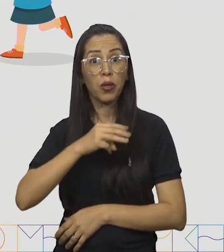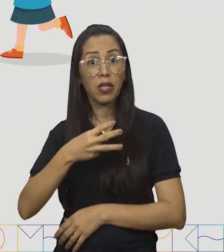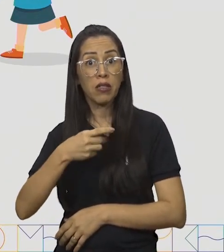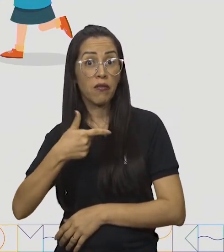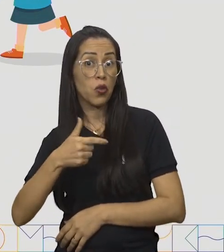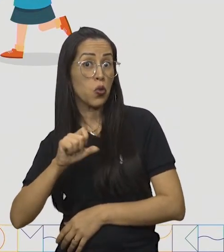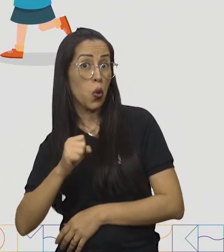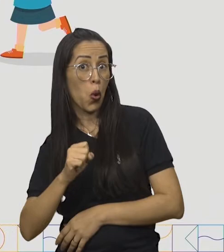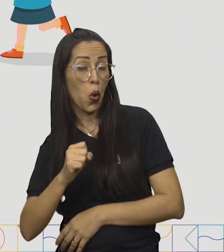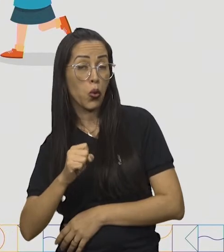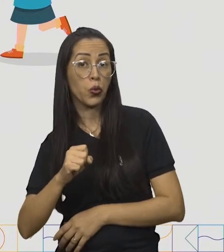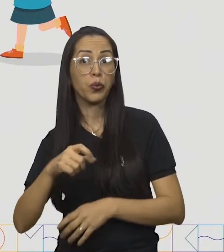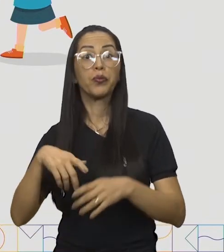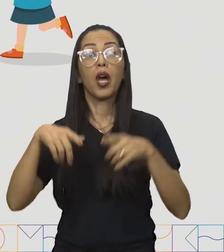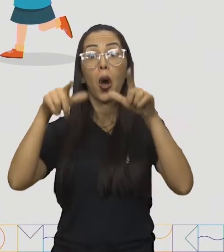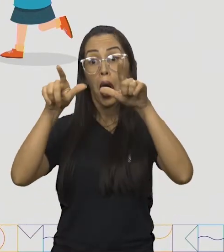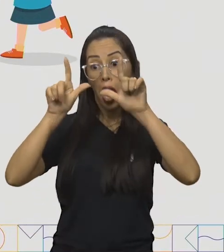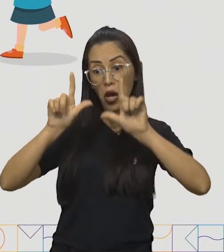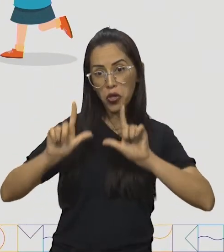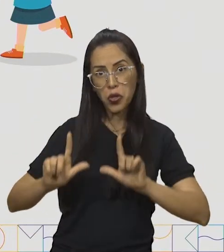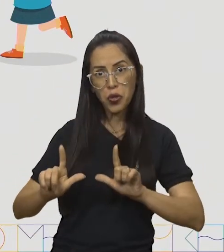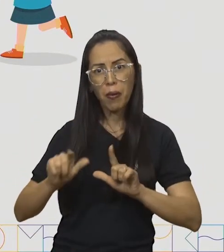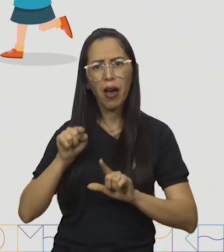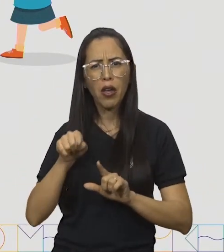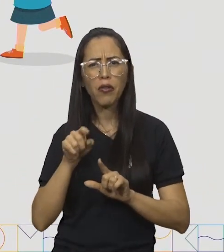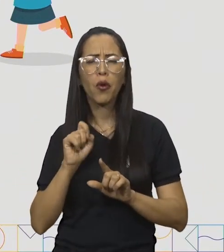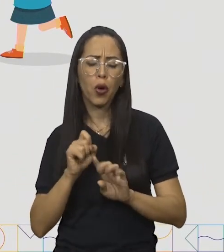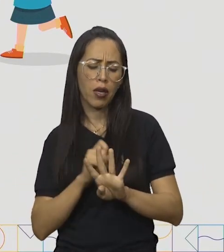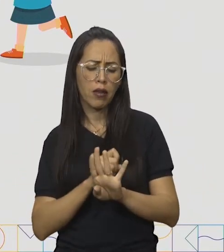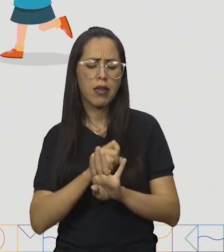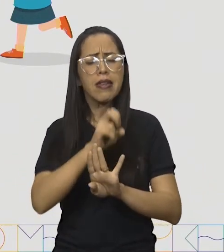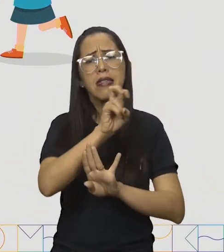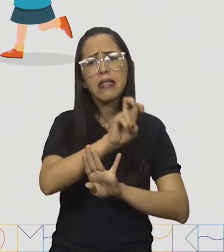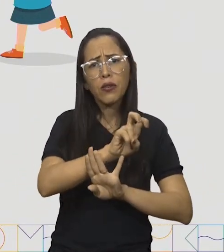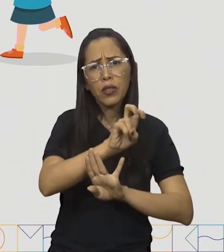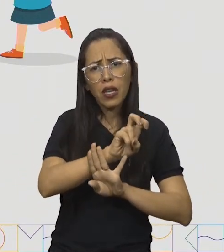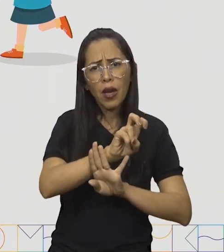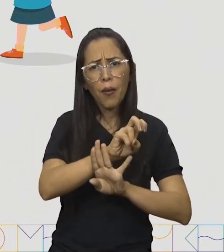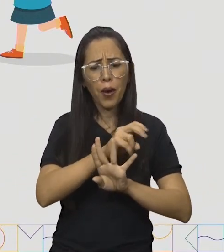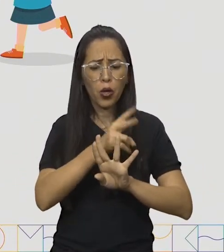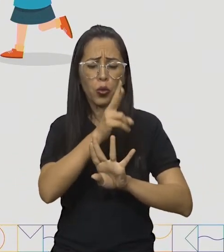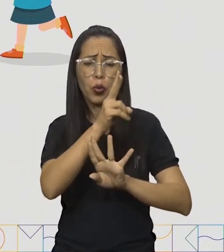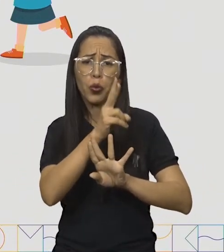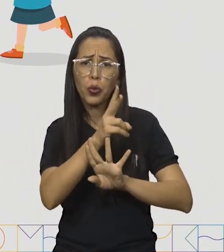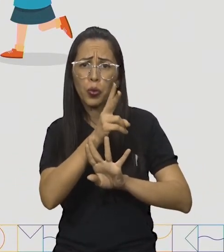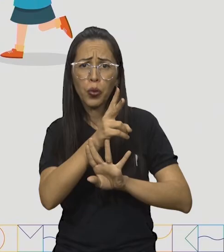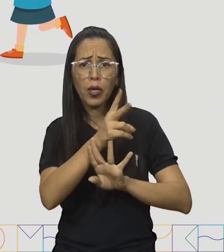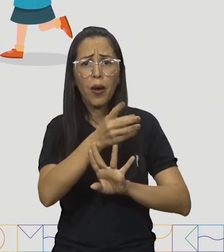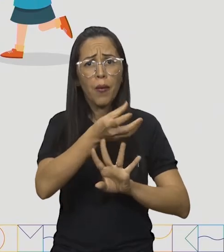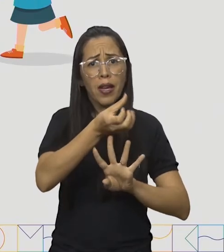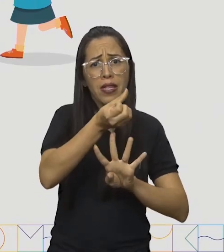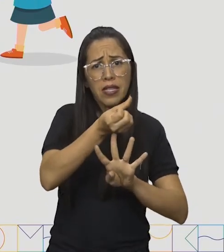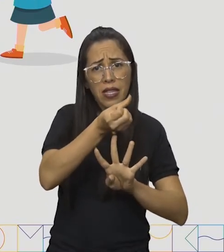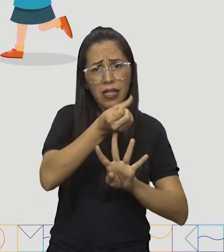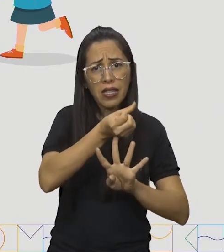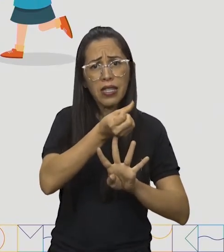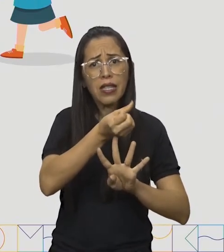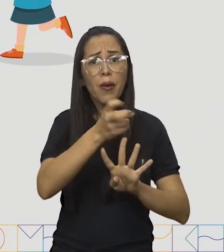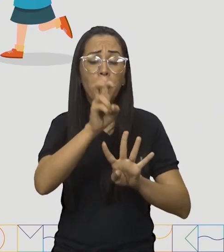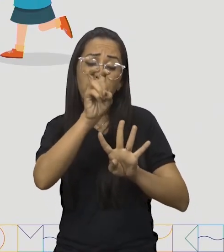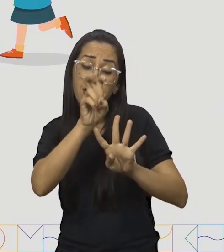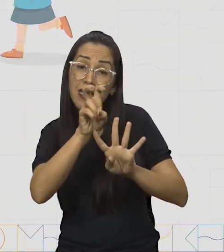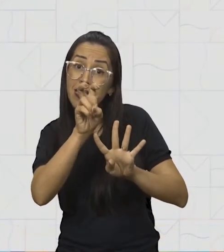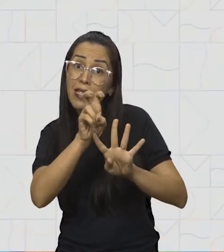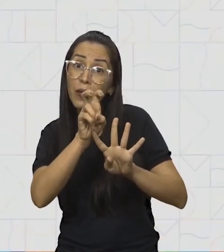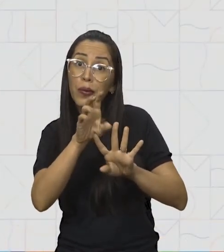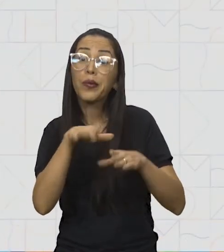Na outra caixinha, diz assim. Cinco unidades de milhar, mais duas centenas, mais seis dezenas, mais cinco